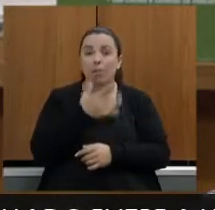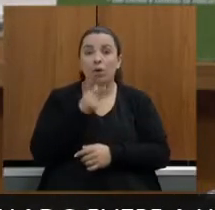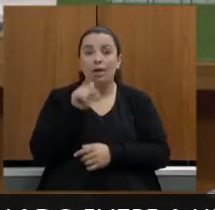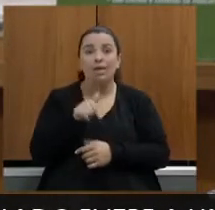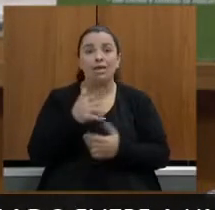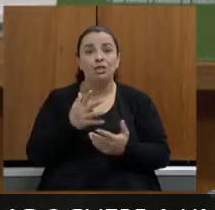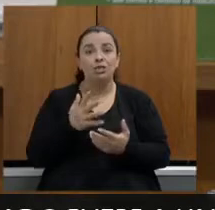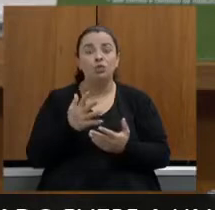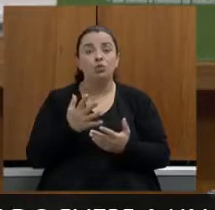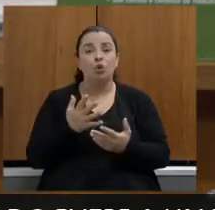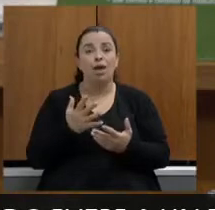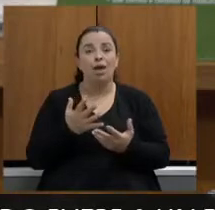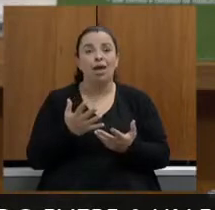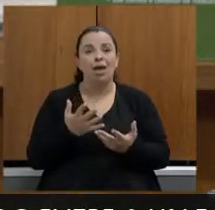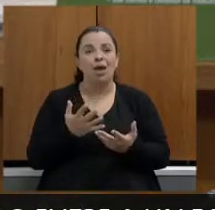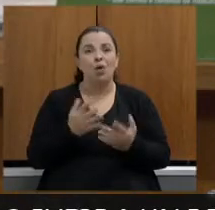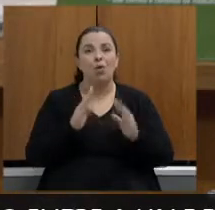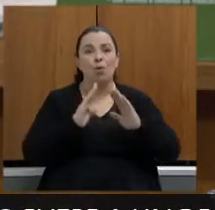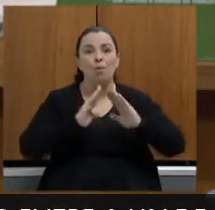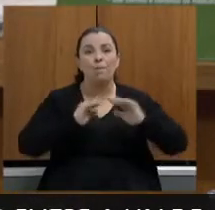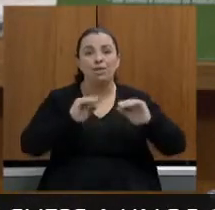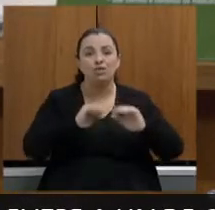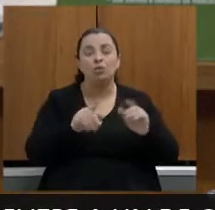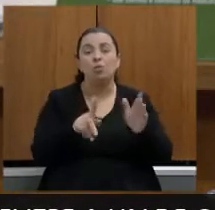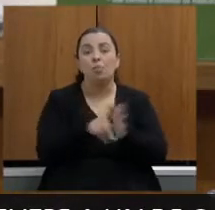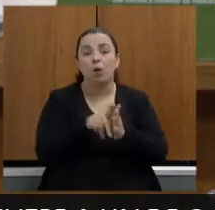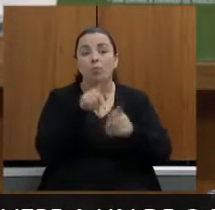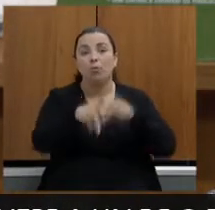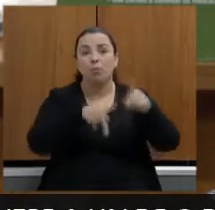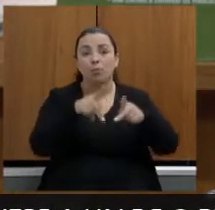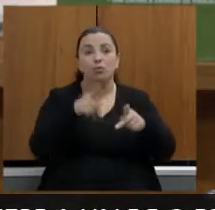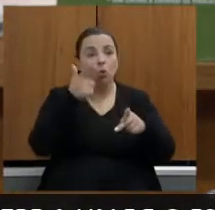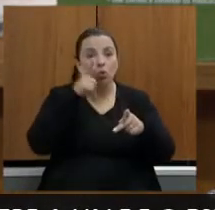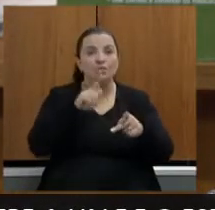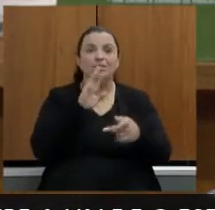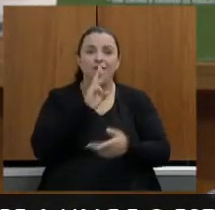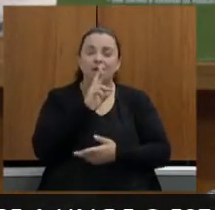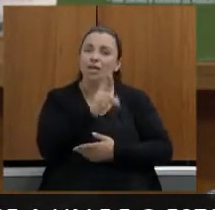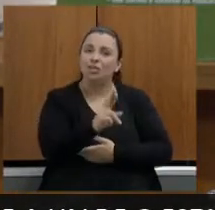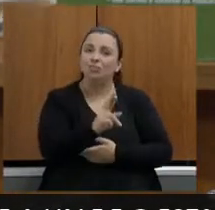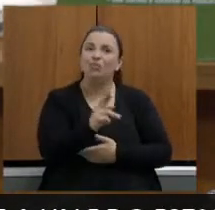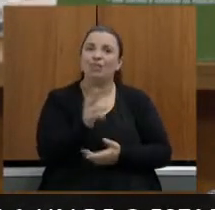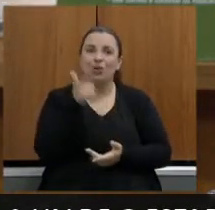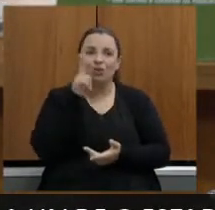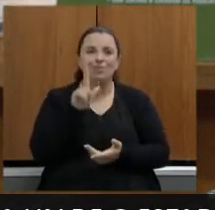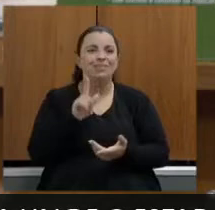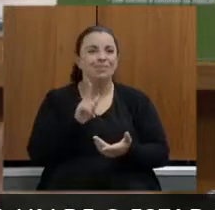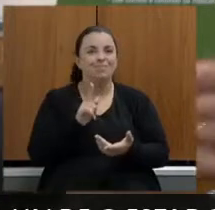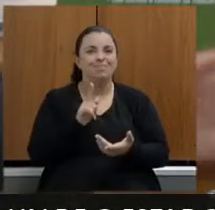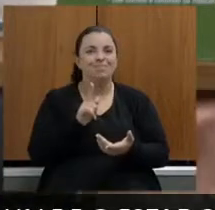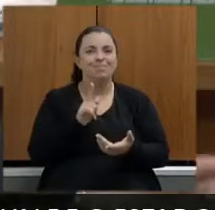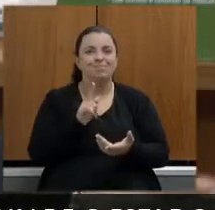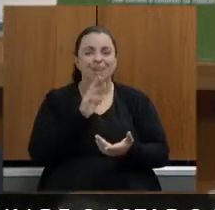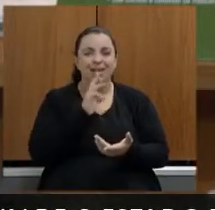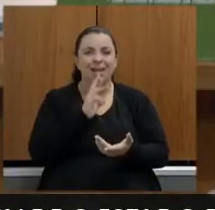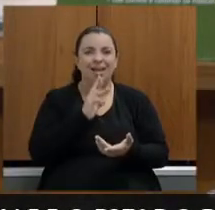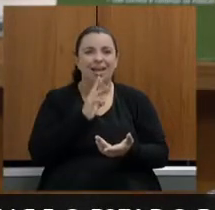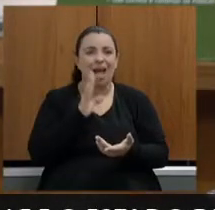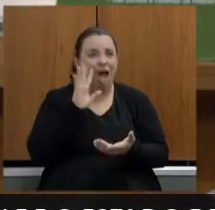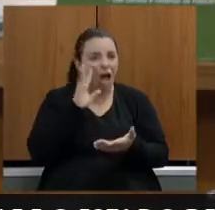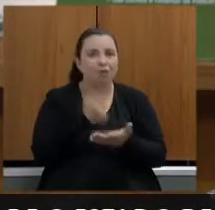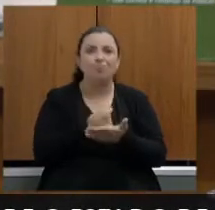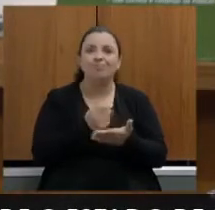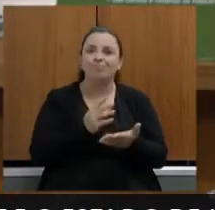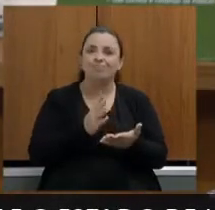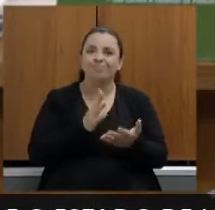priorização que foi feita pela população atingida então houve adesão pronta da nossa parte Ministério Público também Defensoria Pública